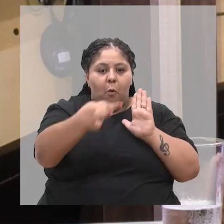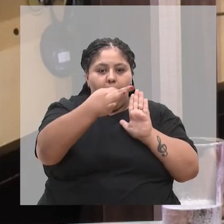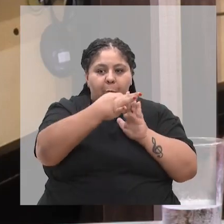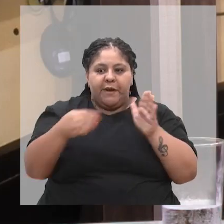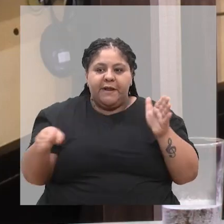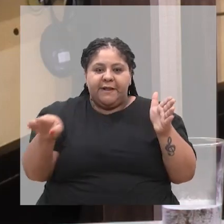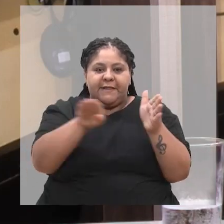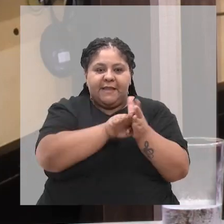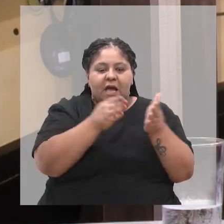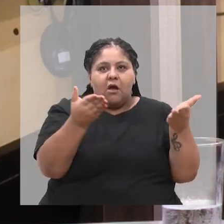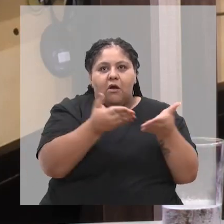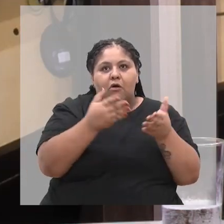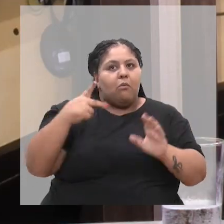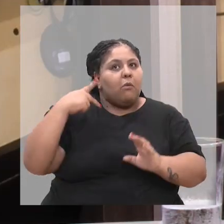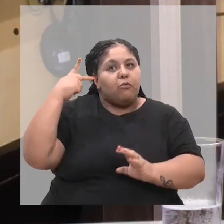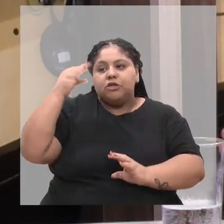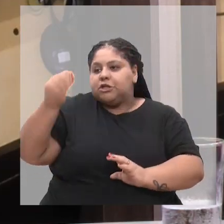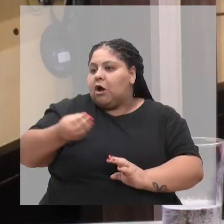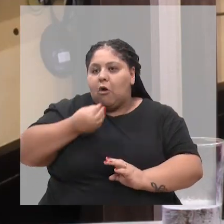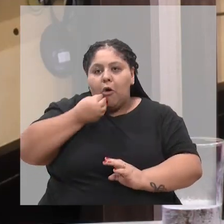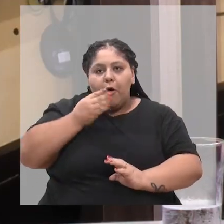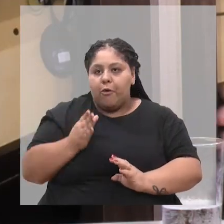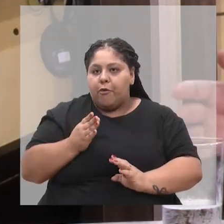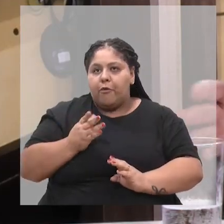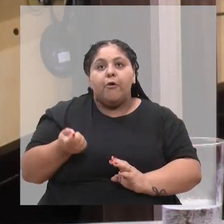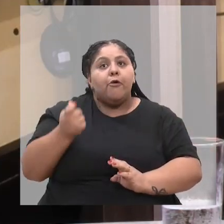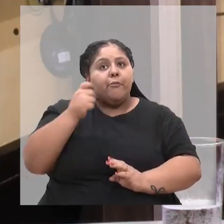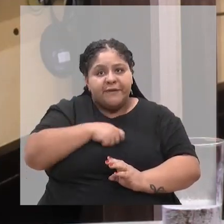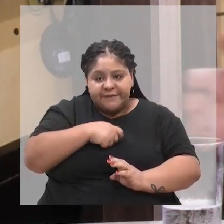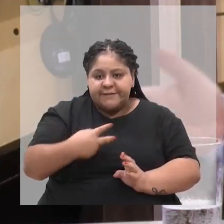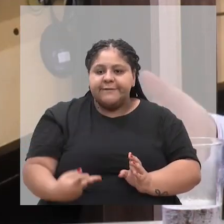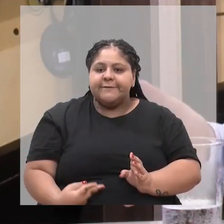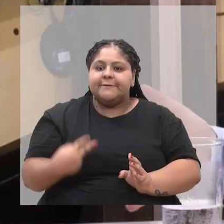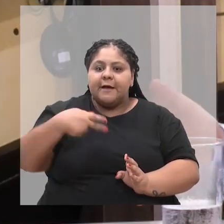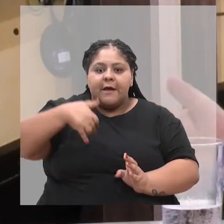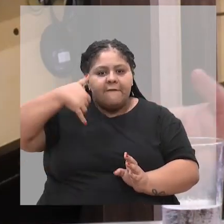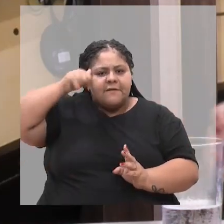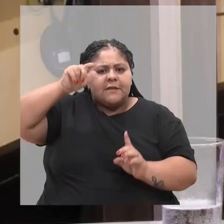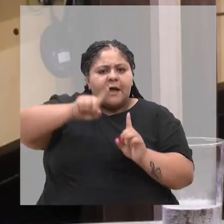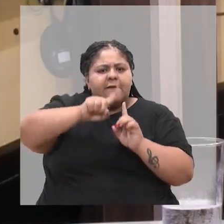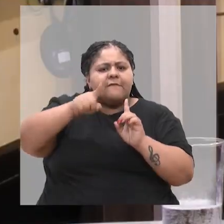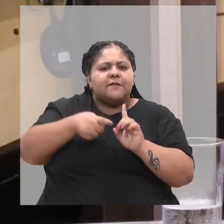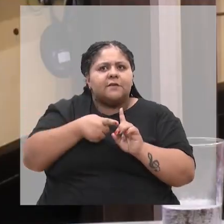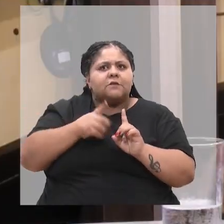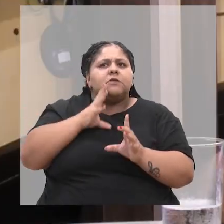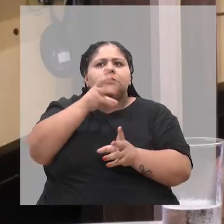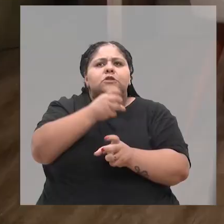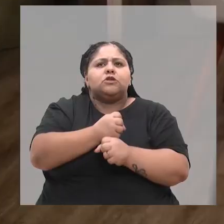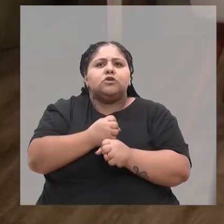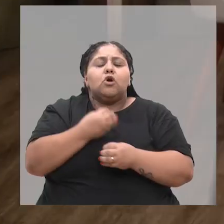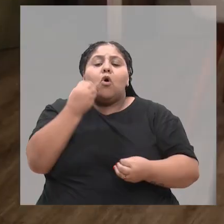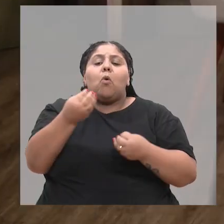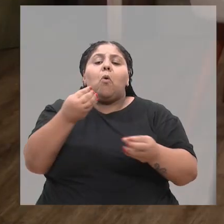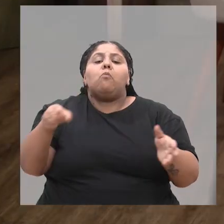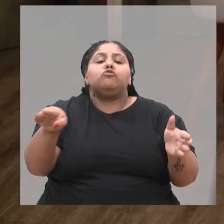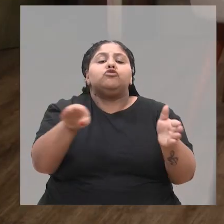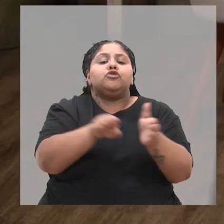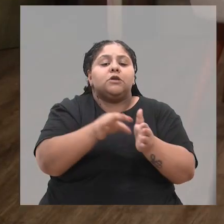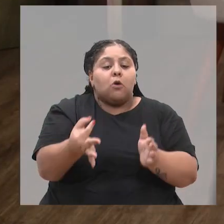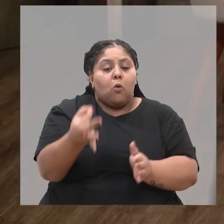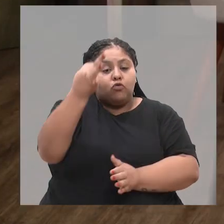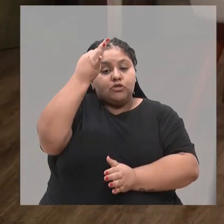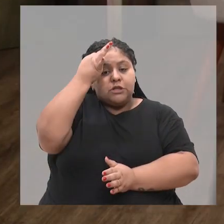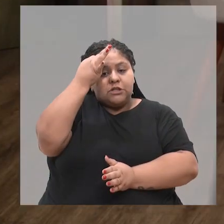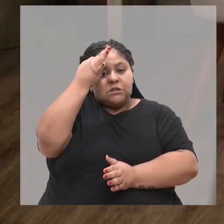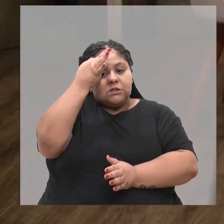momento, até hoje se tornar quase que uma política óbvia. Precisa castrar os animais. Como foi chegar nisso, de conscientizar,